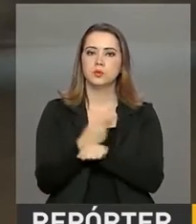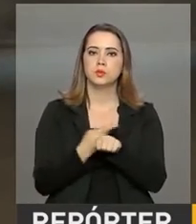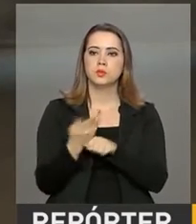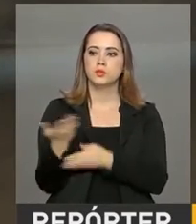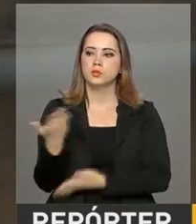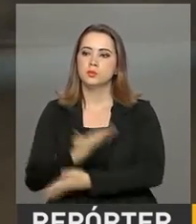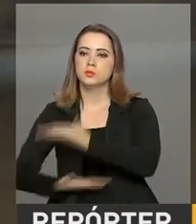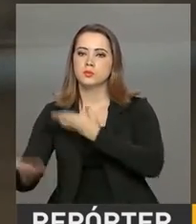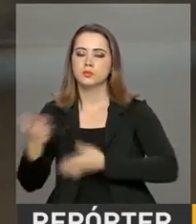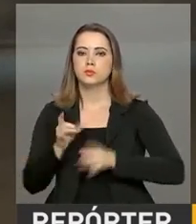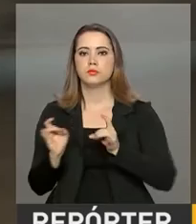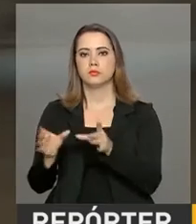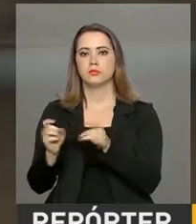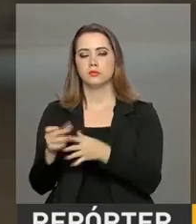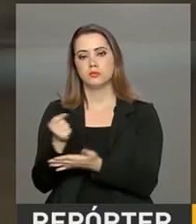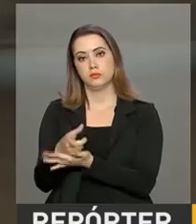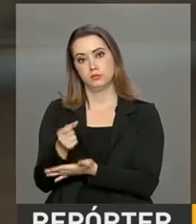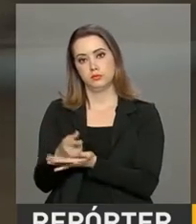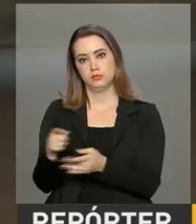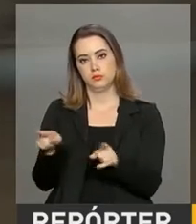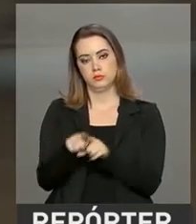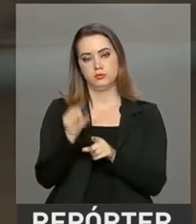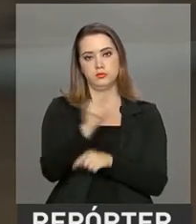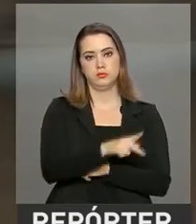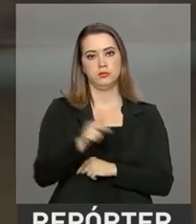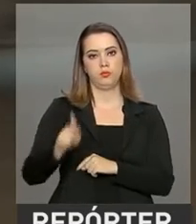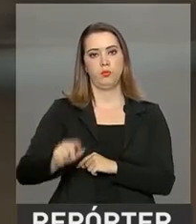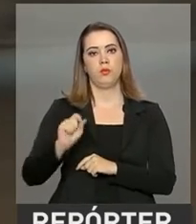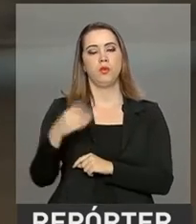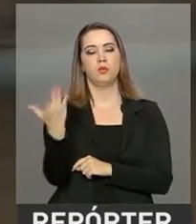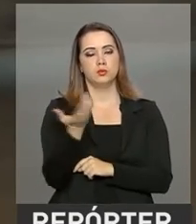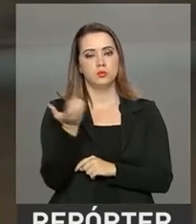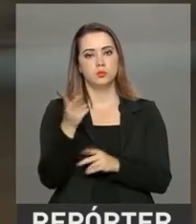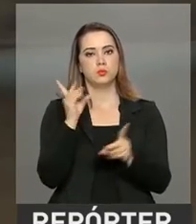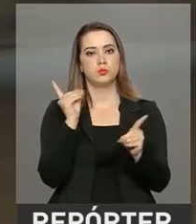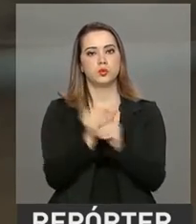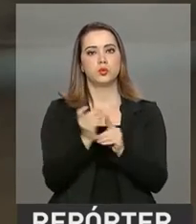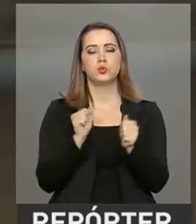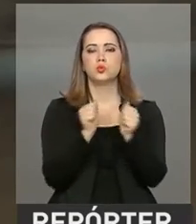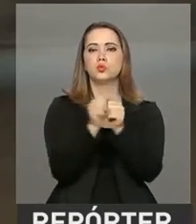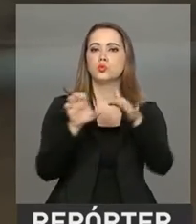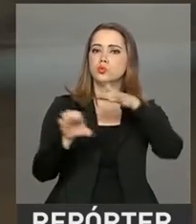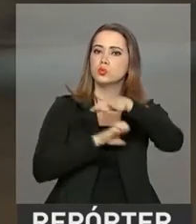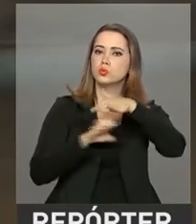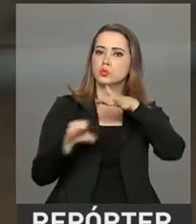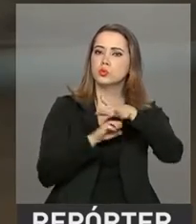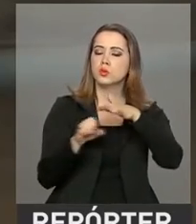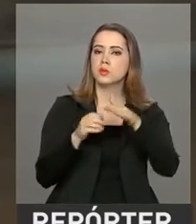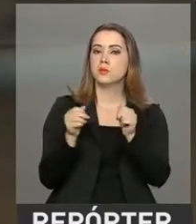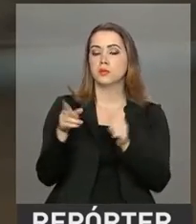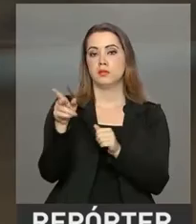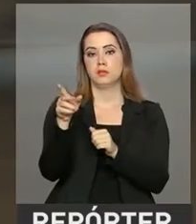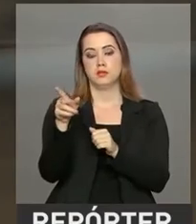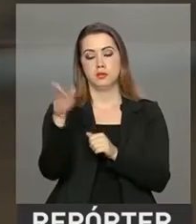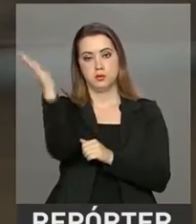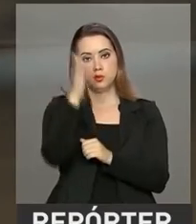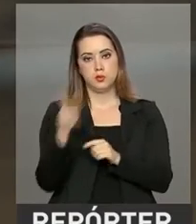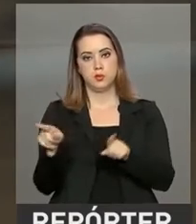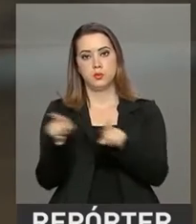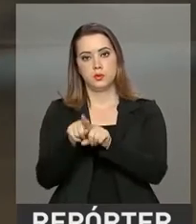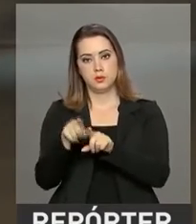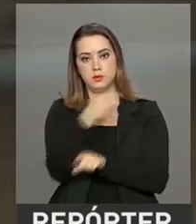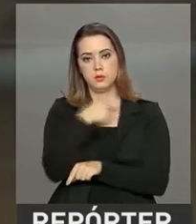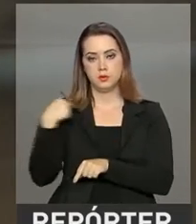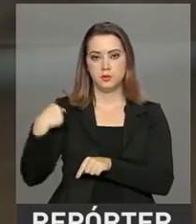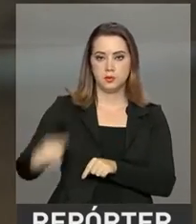negócios. A expectativa é de que o presidente participe de um encontro com empresários e investidores brasileiros e do país asiático,